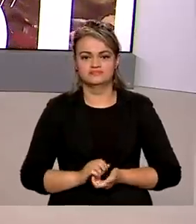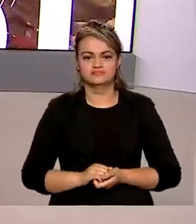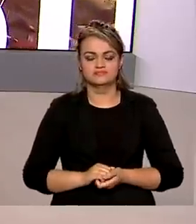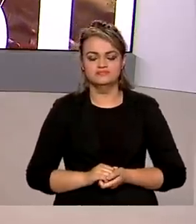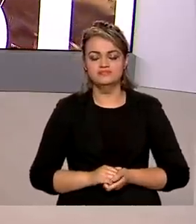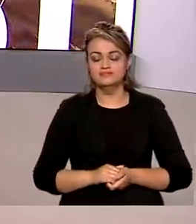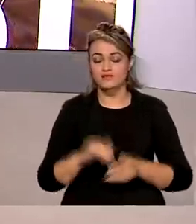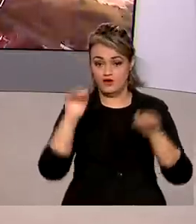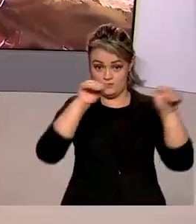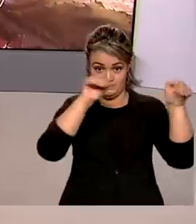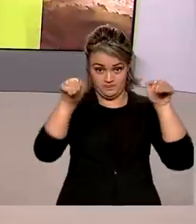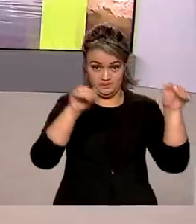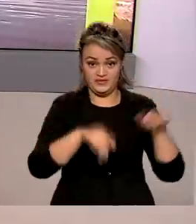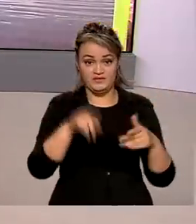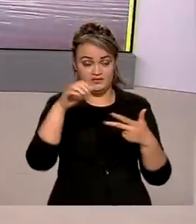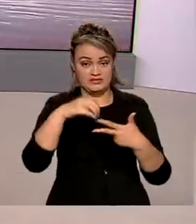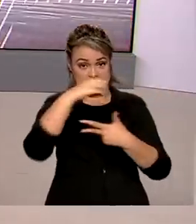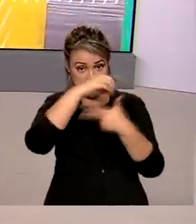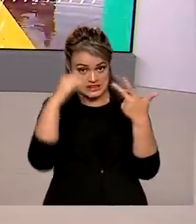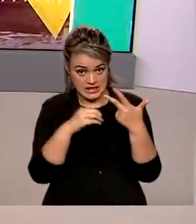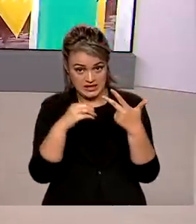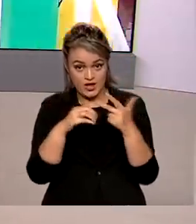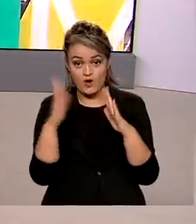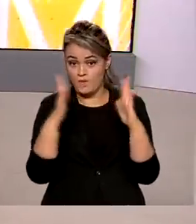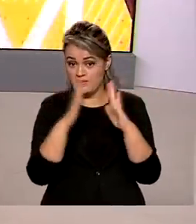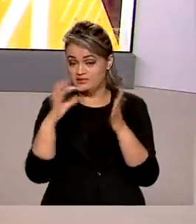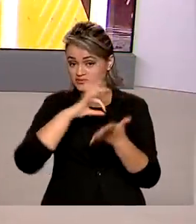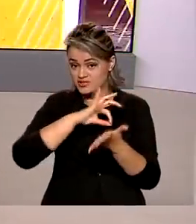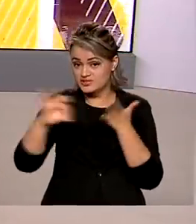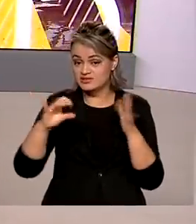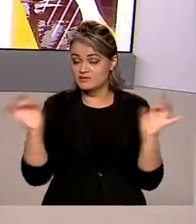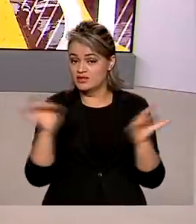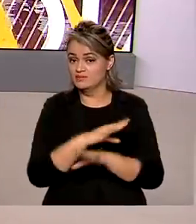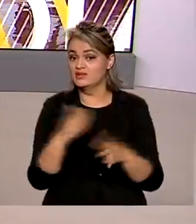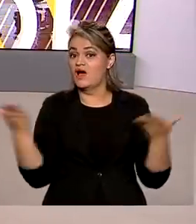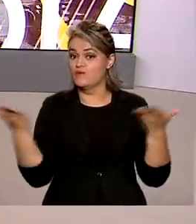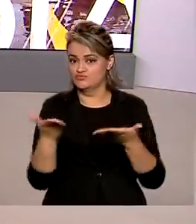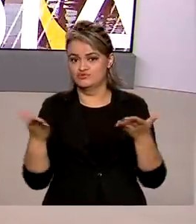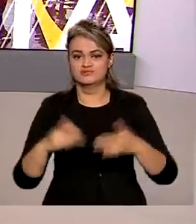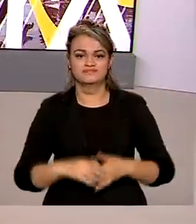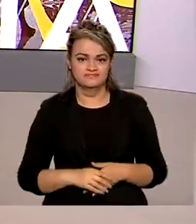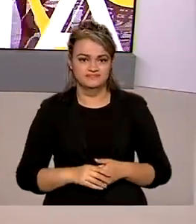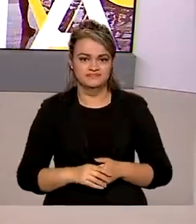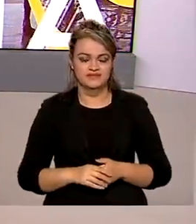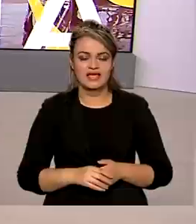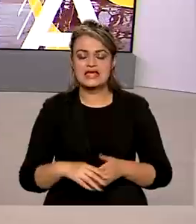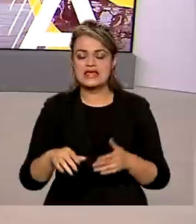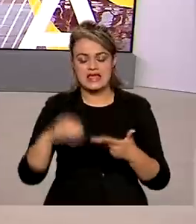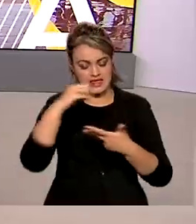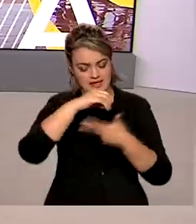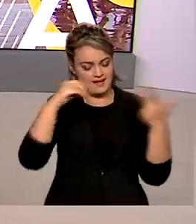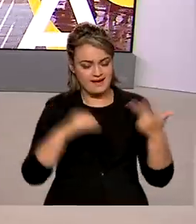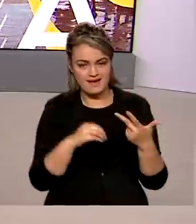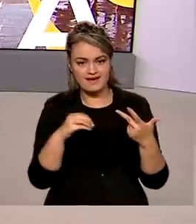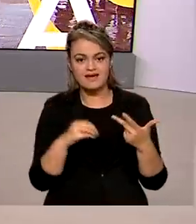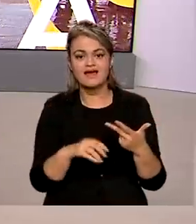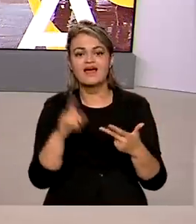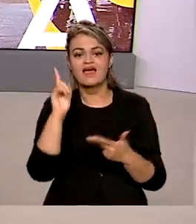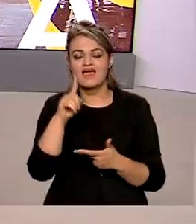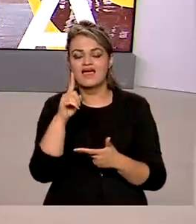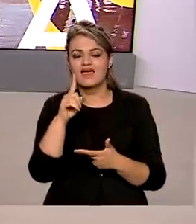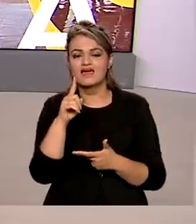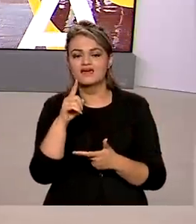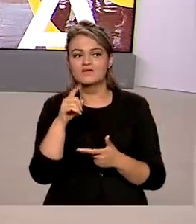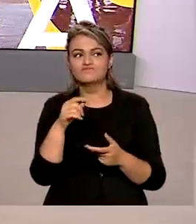E atenção estudantes que vão fazer o Enem. O prazo das inscrições se encerra nesta quarta-feira. O Exame Nacional do Ensino Médio é a